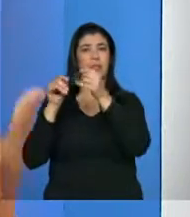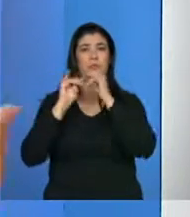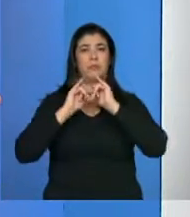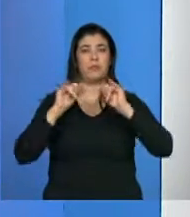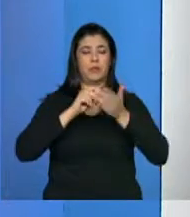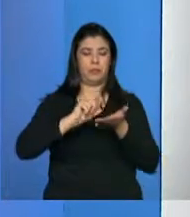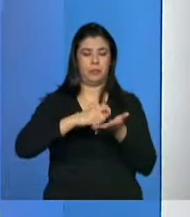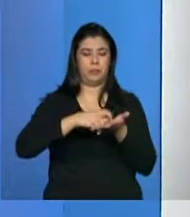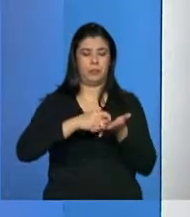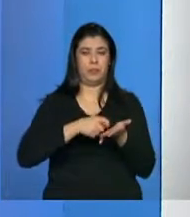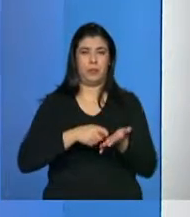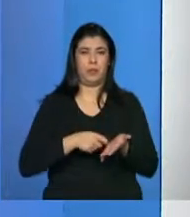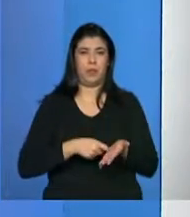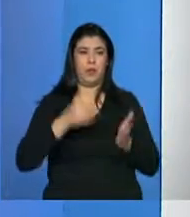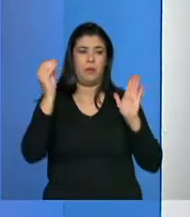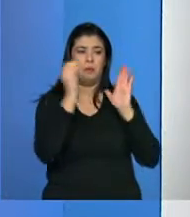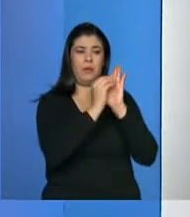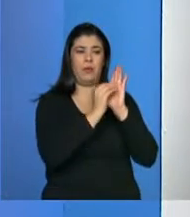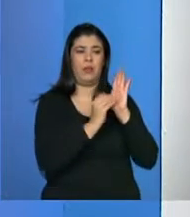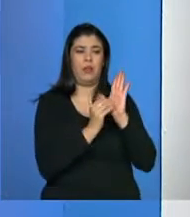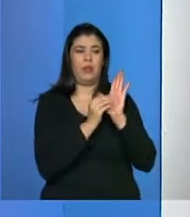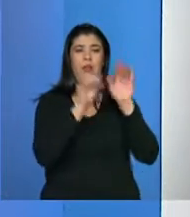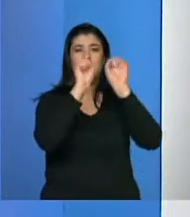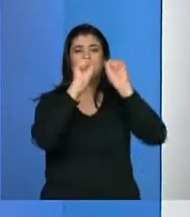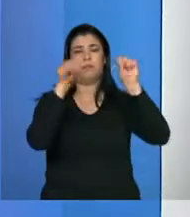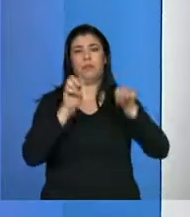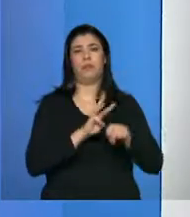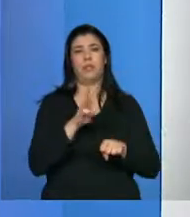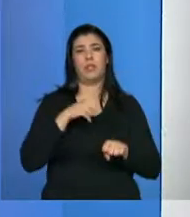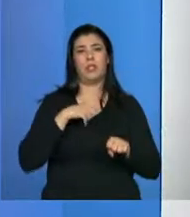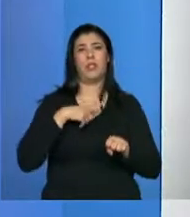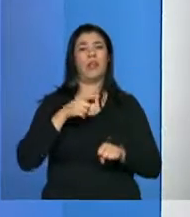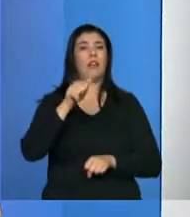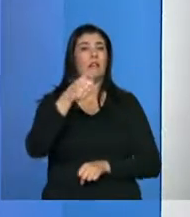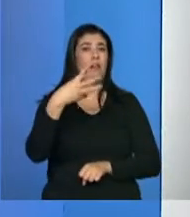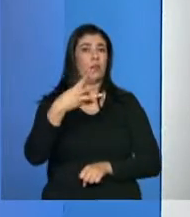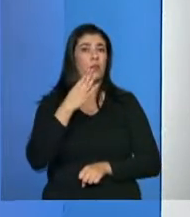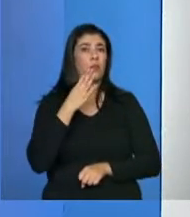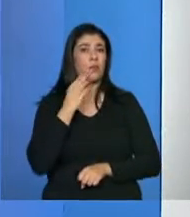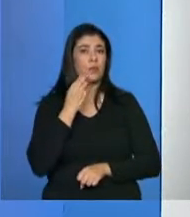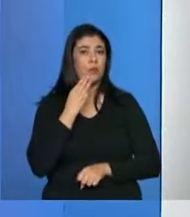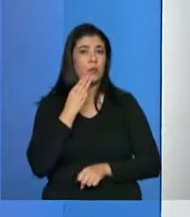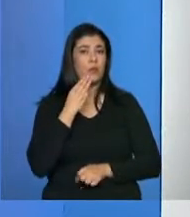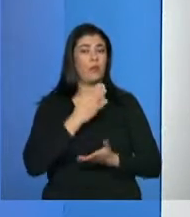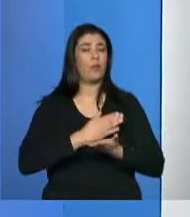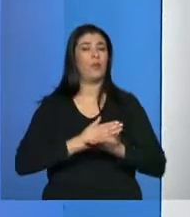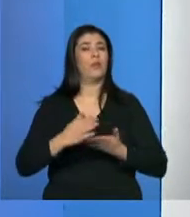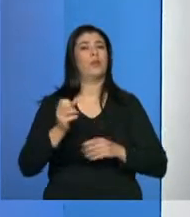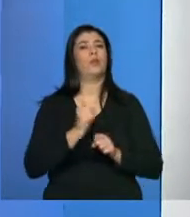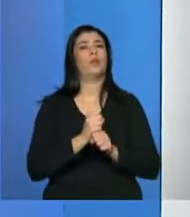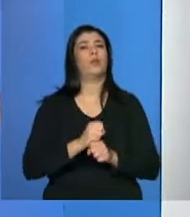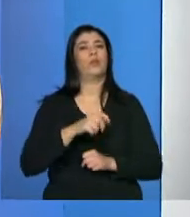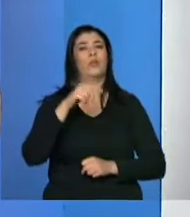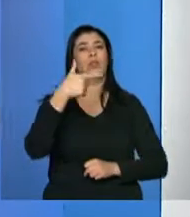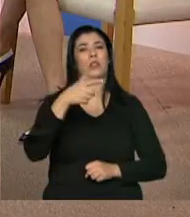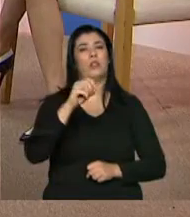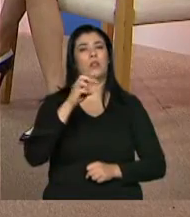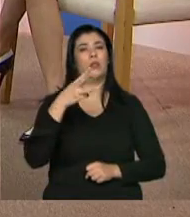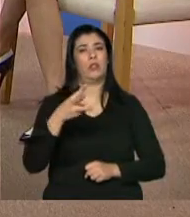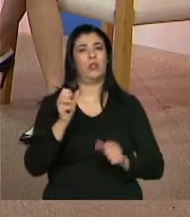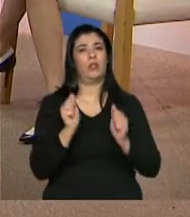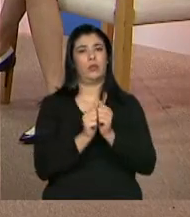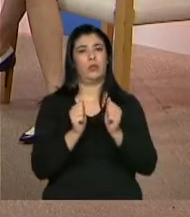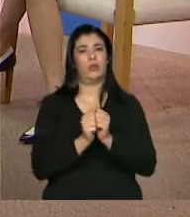tem lá 14 milhões, ele foi de fato, ele cresceu, ele existiu a partir de 2003 no Bolsa Família. Eu acho que uma das coisas